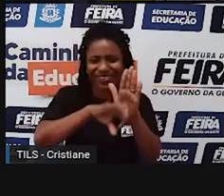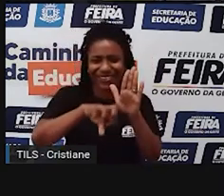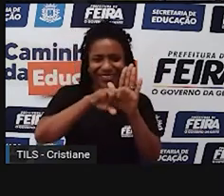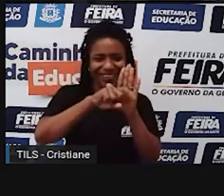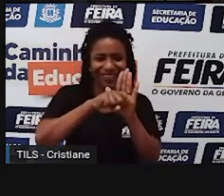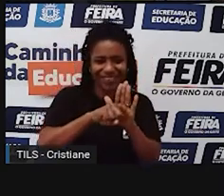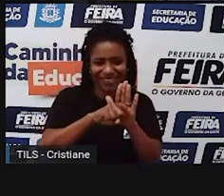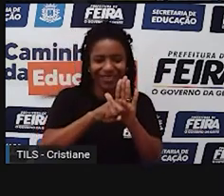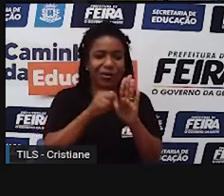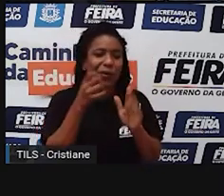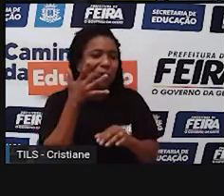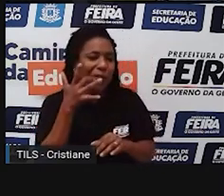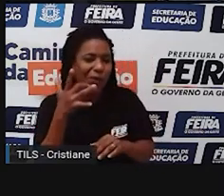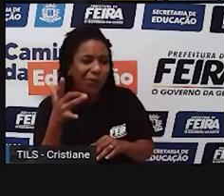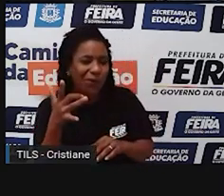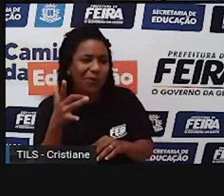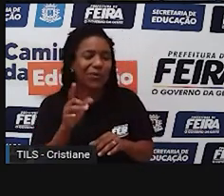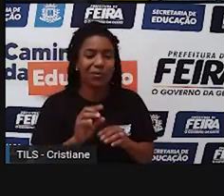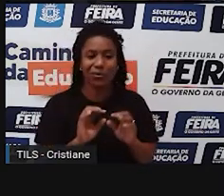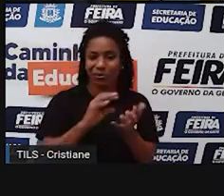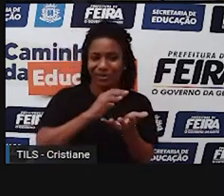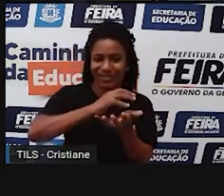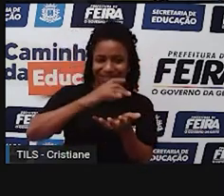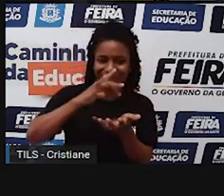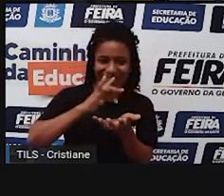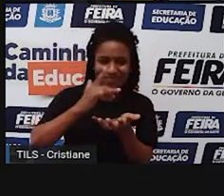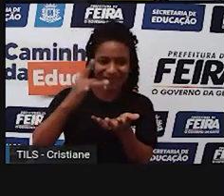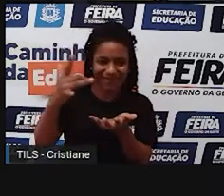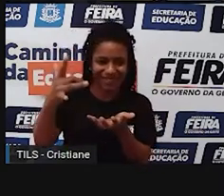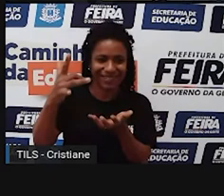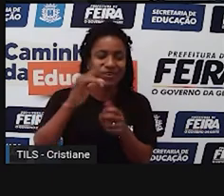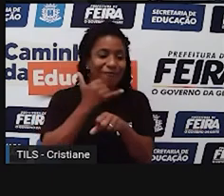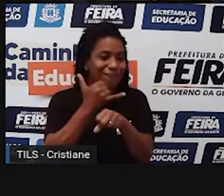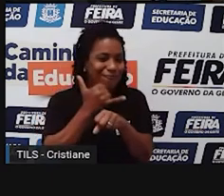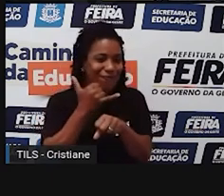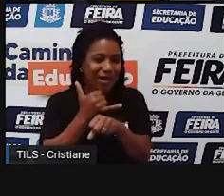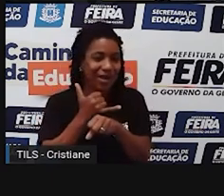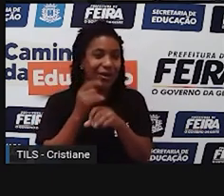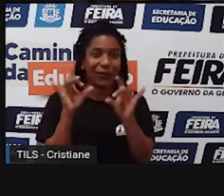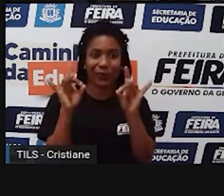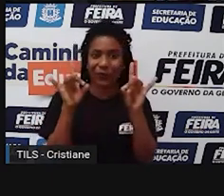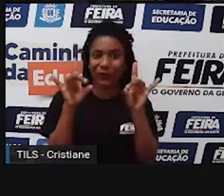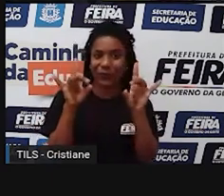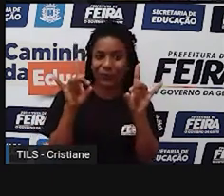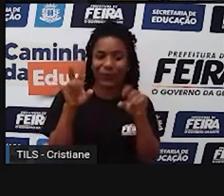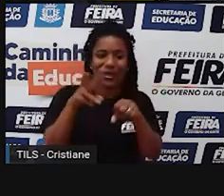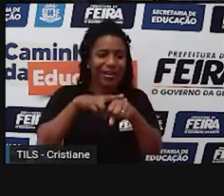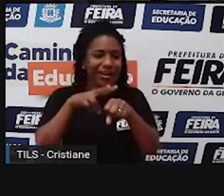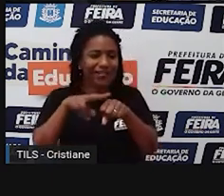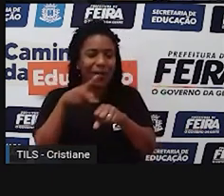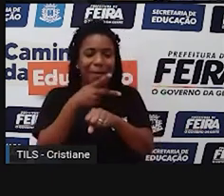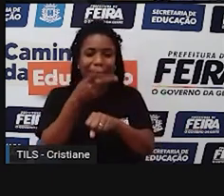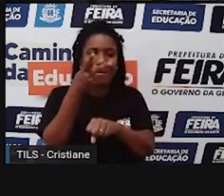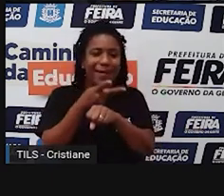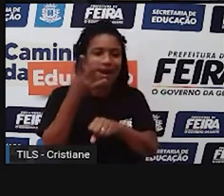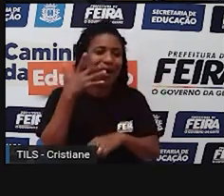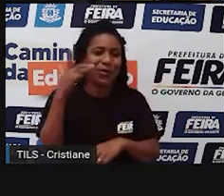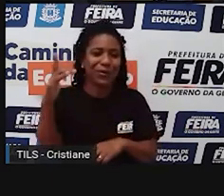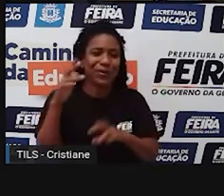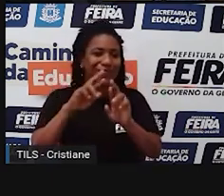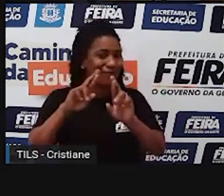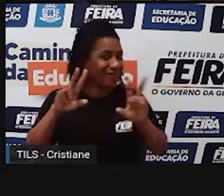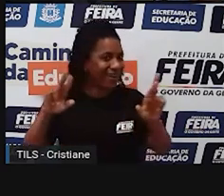desenhozinhos do lugar onde tem diamante, onde tem esmeralda, onde tem ferro, onde tem ouro, onde tem prata. É cheio de desenhozinho,